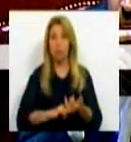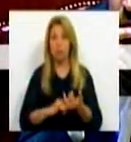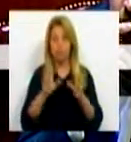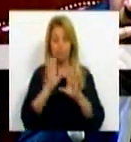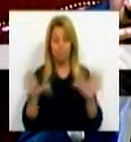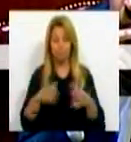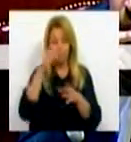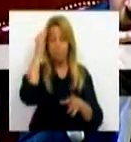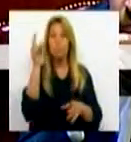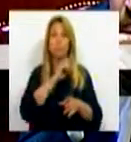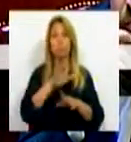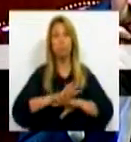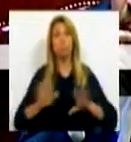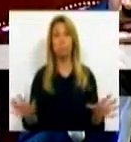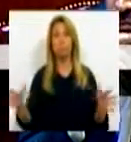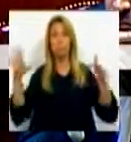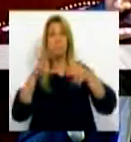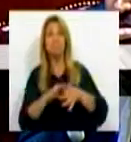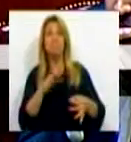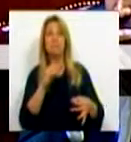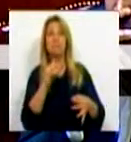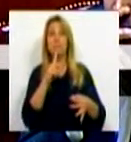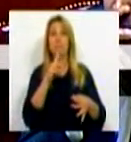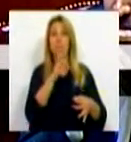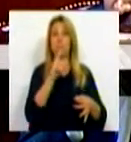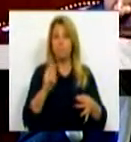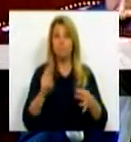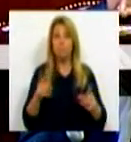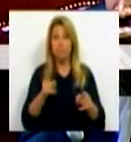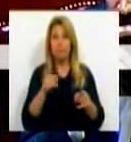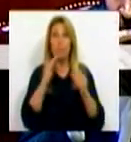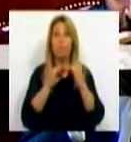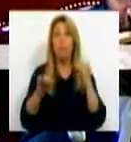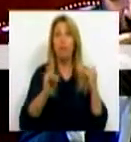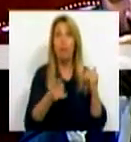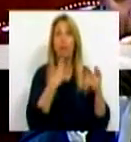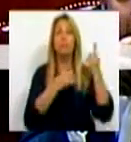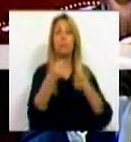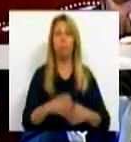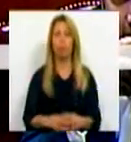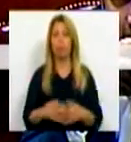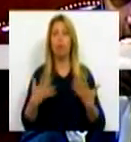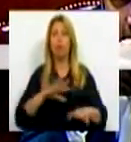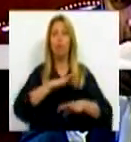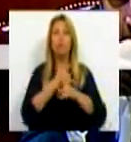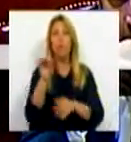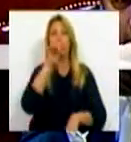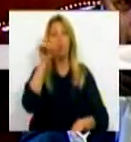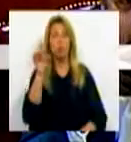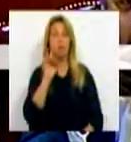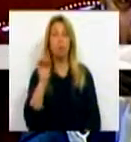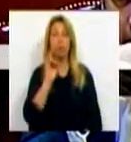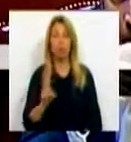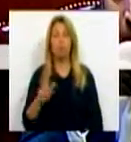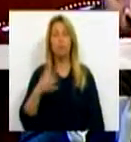estabilizado com a BCE. Era com isso que se estabilizava? É o que eu me pergunto. Relativamente a outras questões que são importantes,